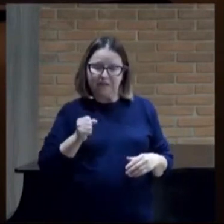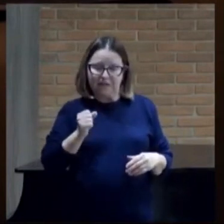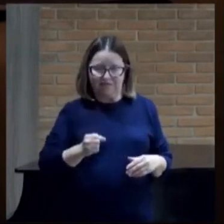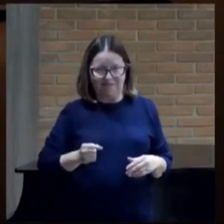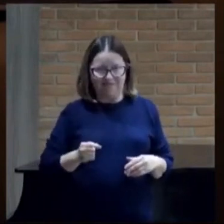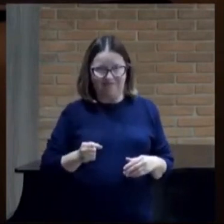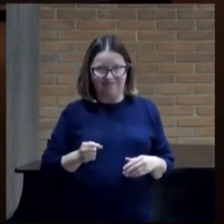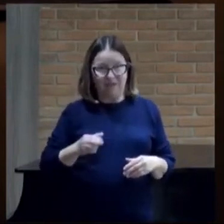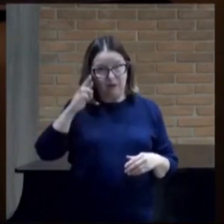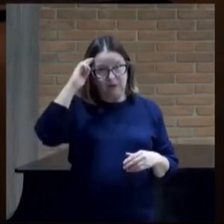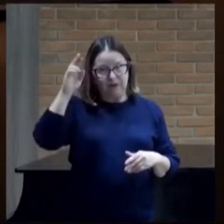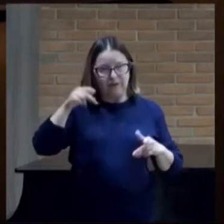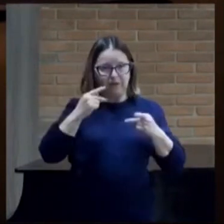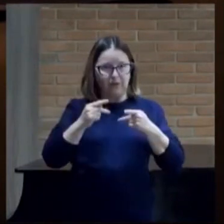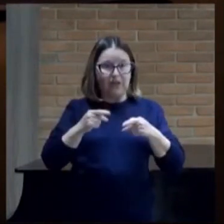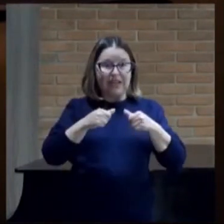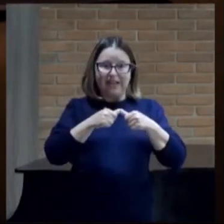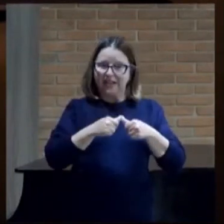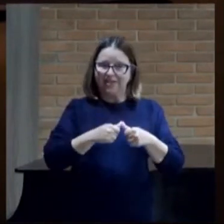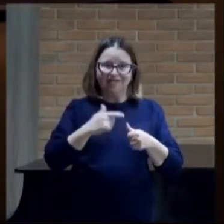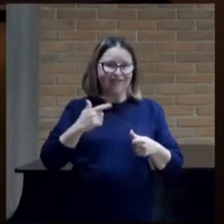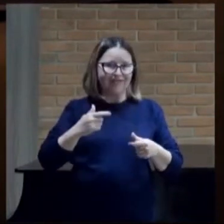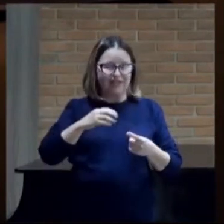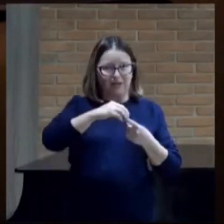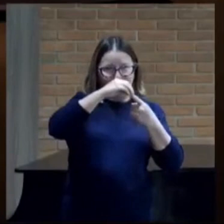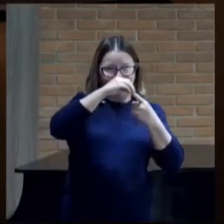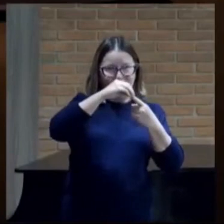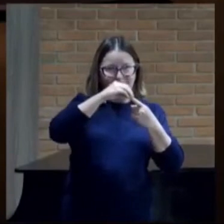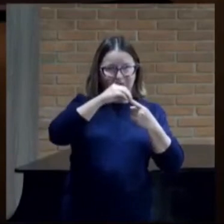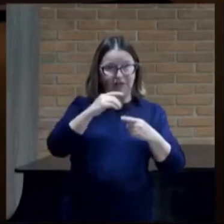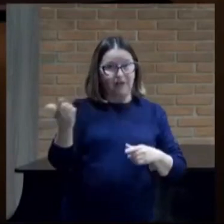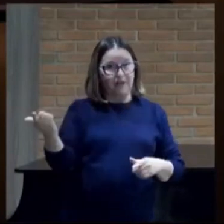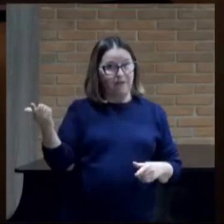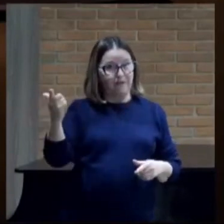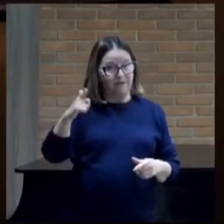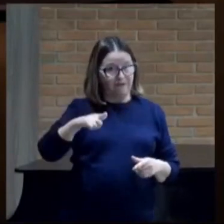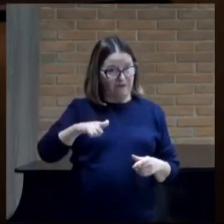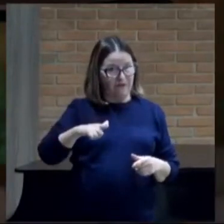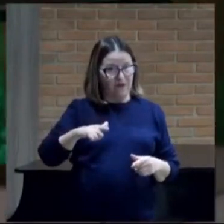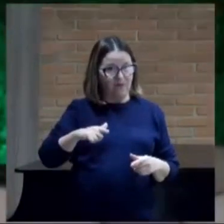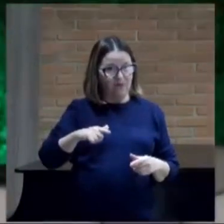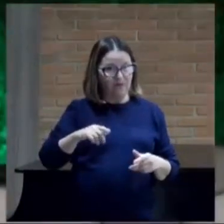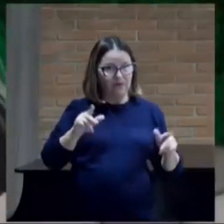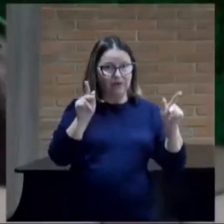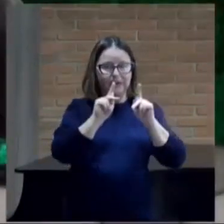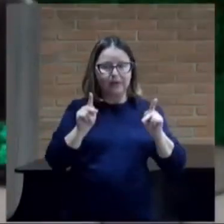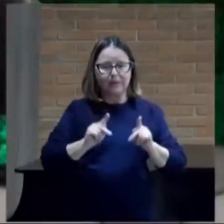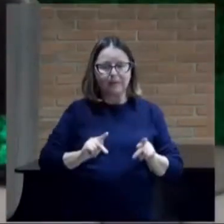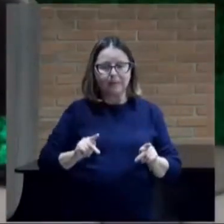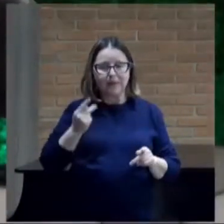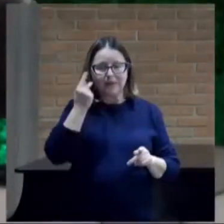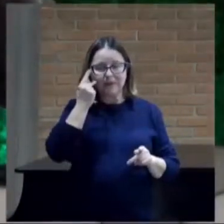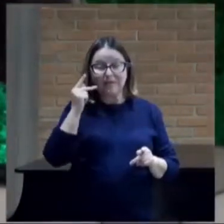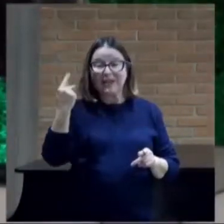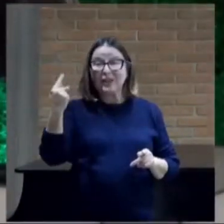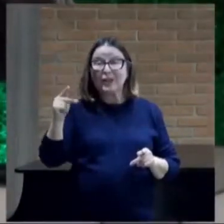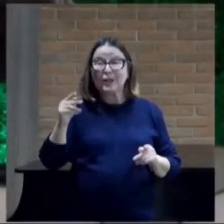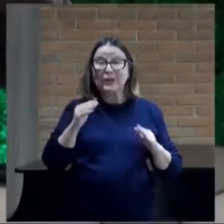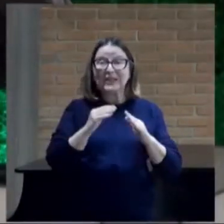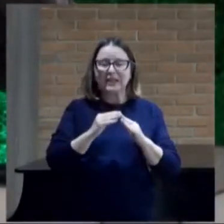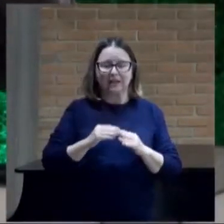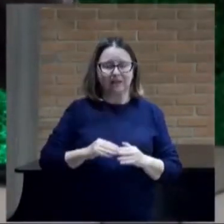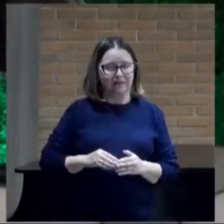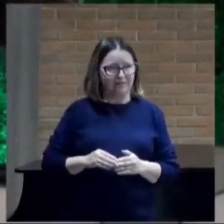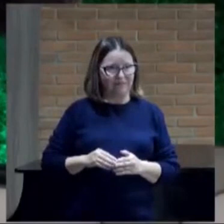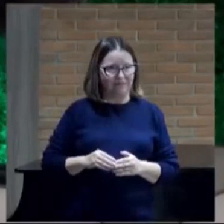dono. Torne cada um em paz para a sua casa. O que ele já começa a dizer, eu vi. O que você